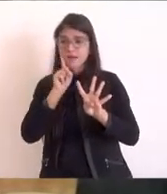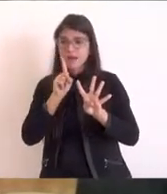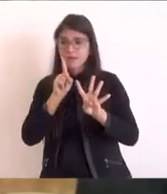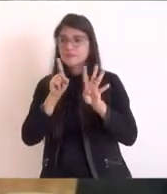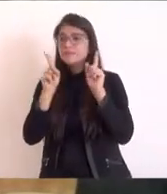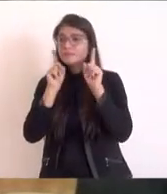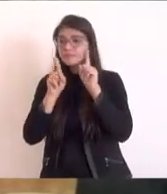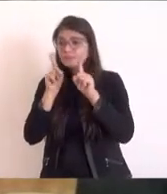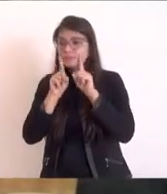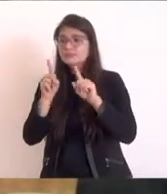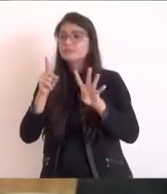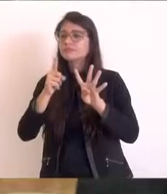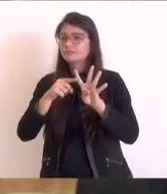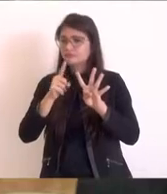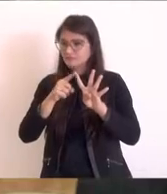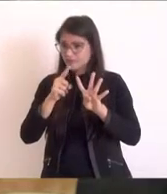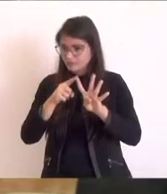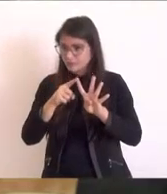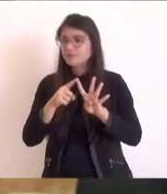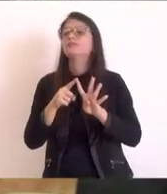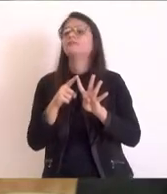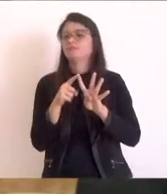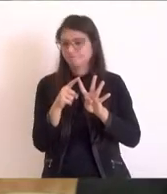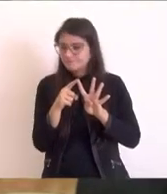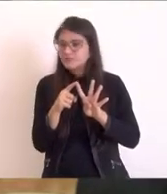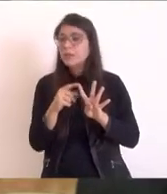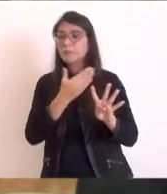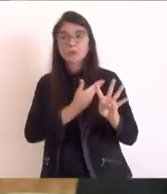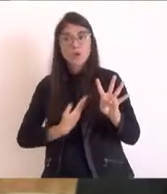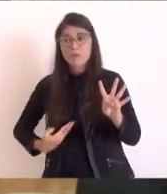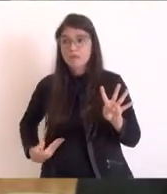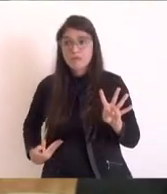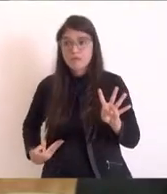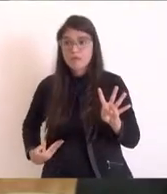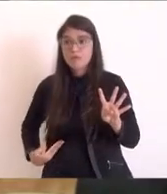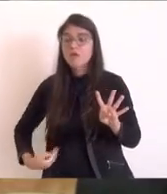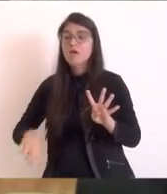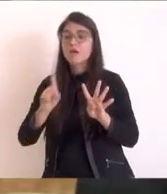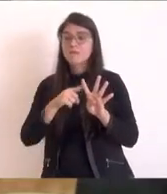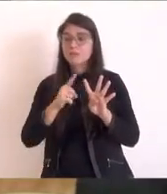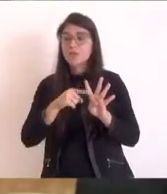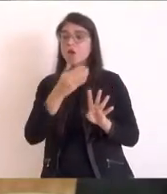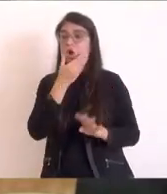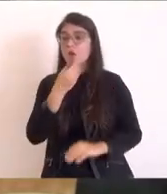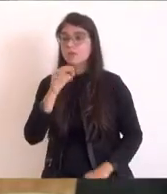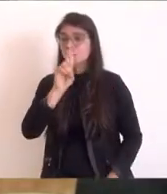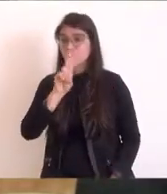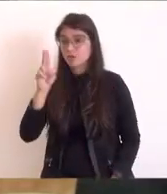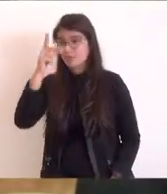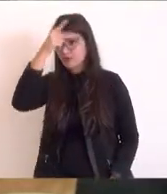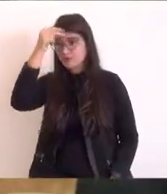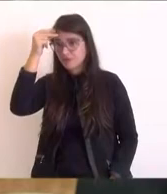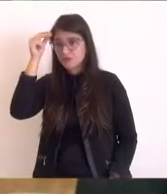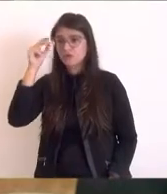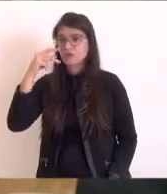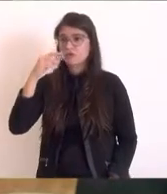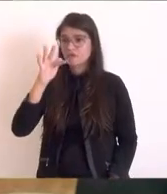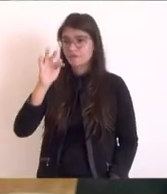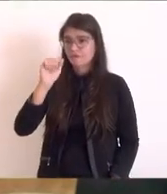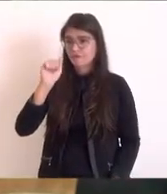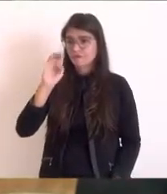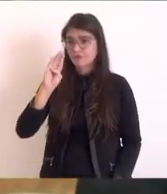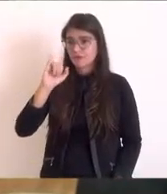público. O prefeito Fabiano resgatou aquele equipamento. Hoje, nós temos o aeroporto em